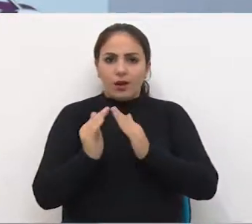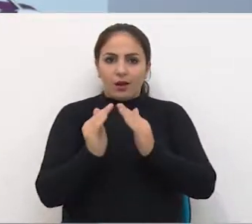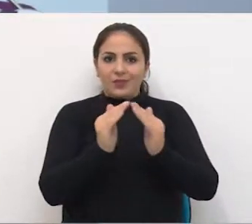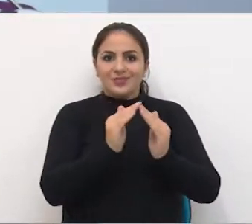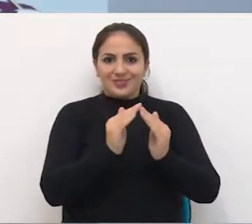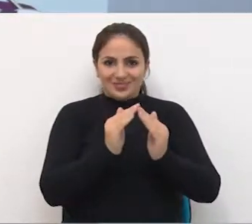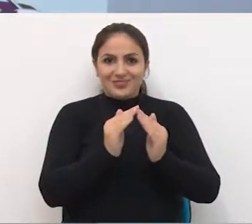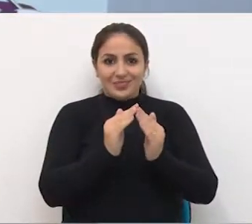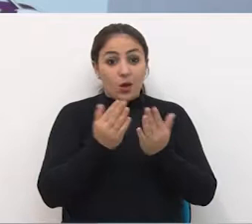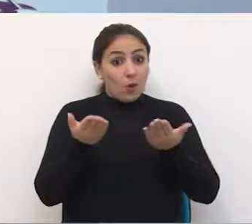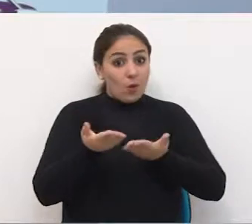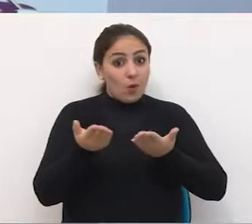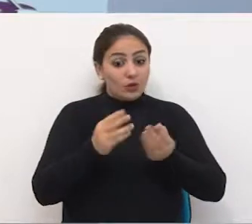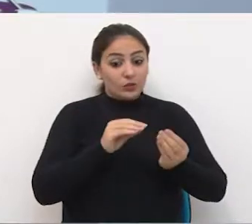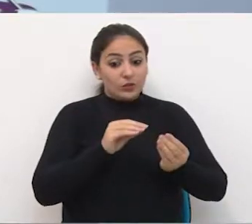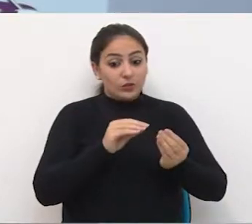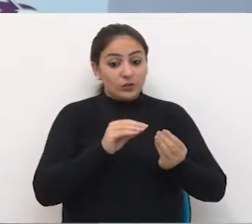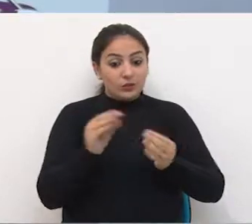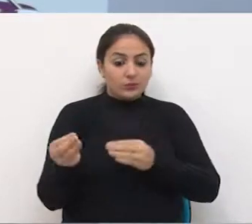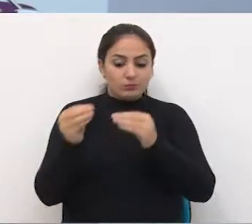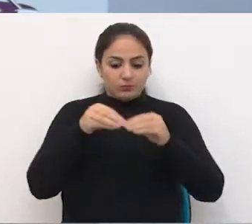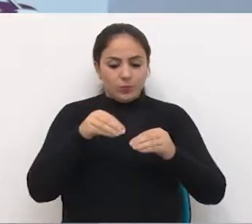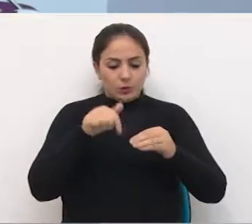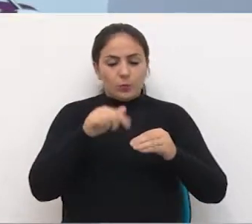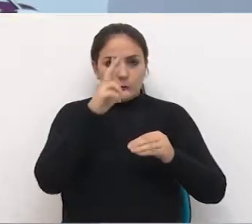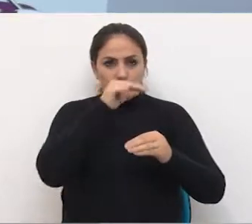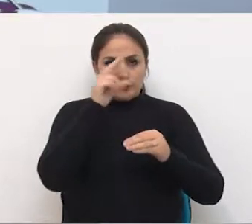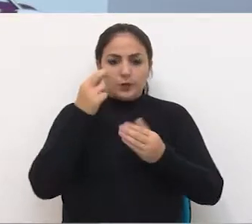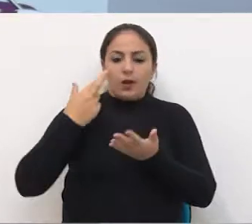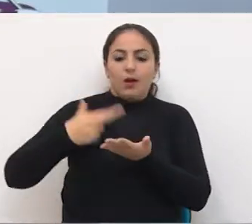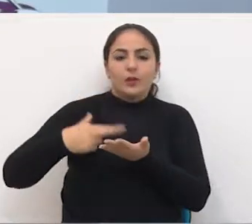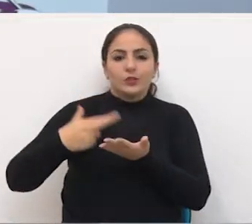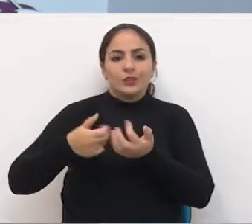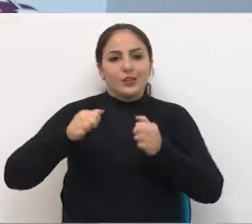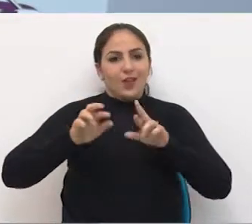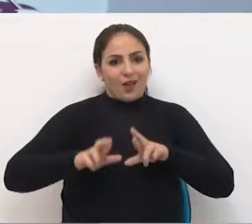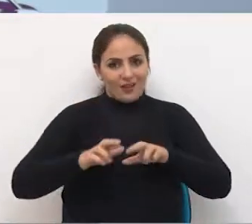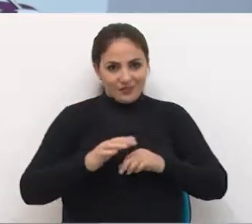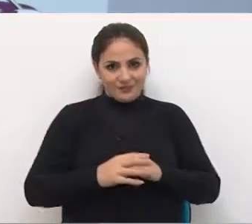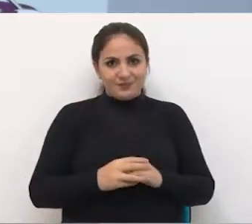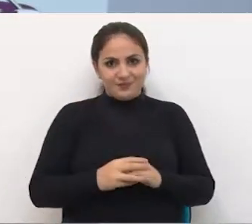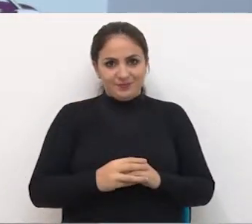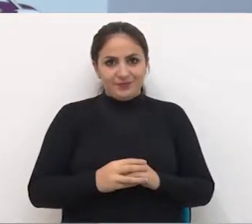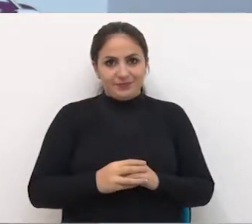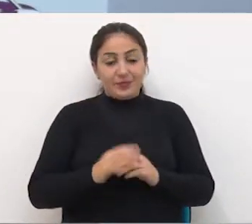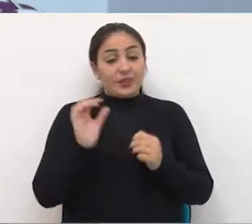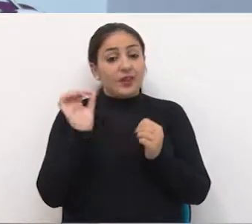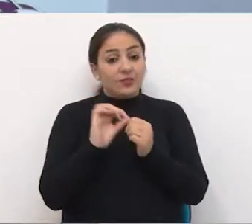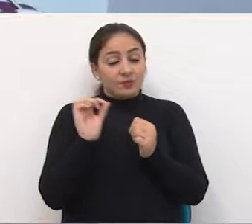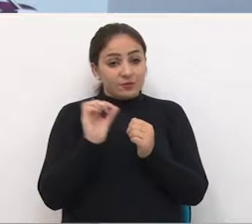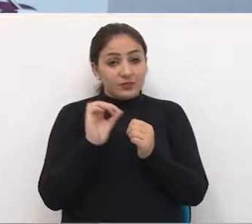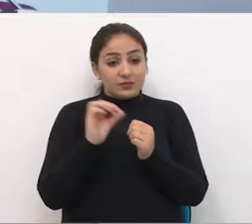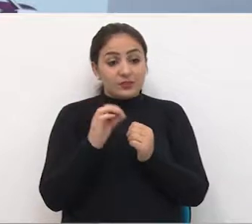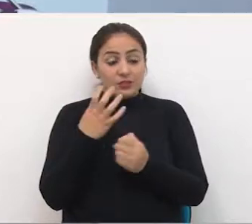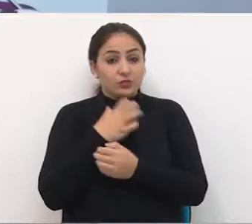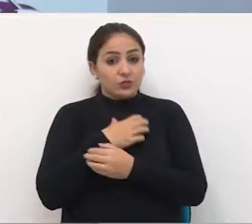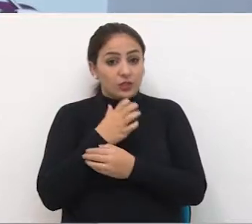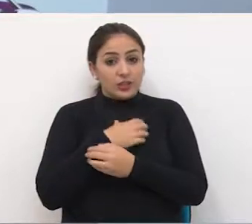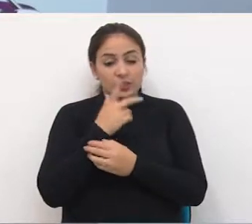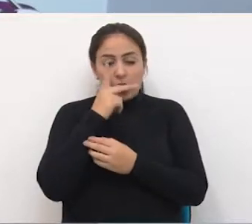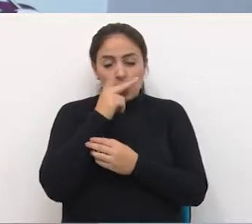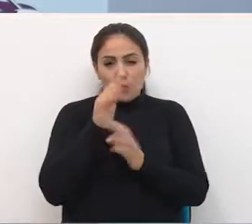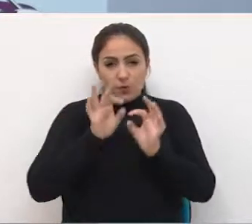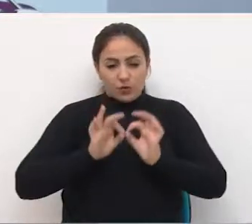com a transferência dessa área para o município, o município está regularizando as áreas, fazendo dessa forma,